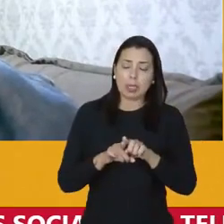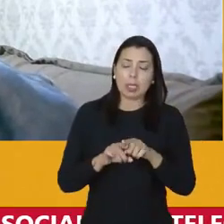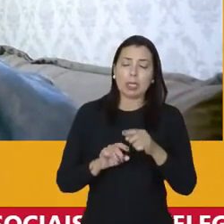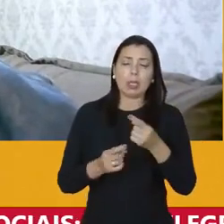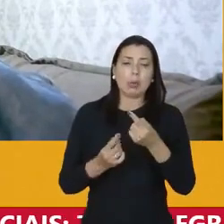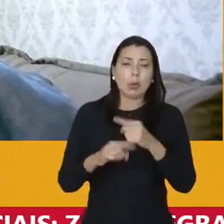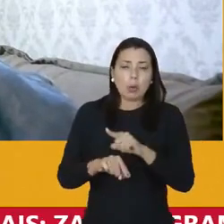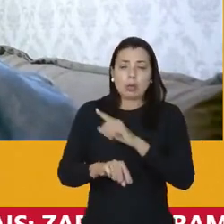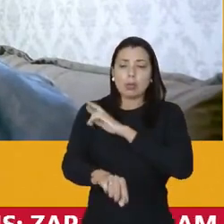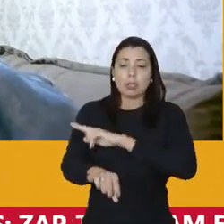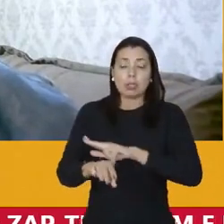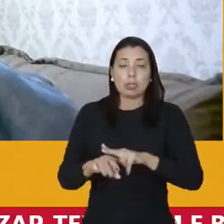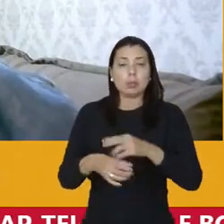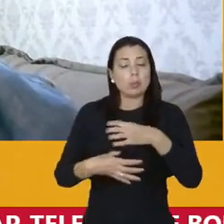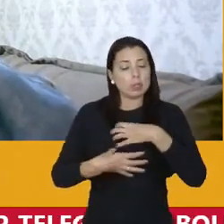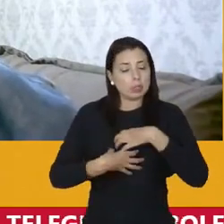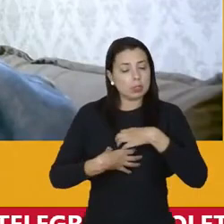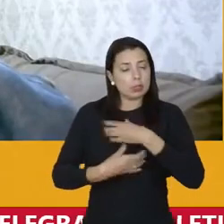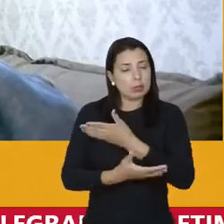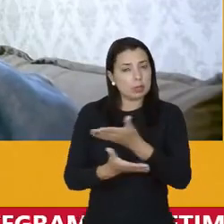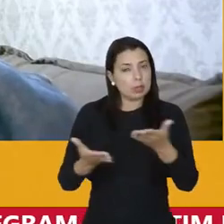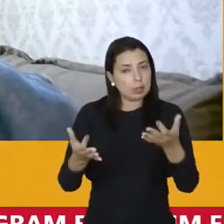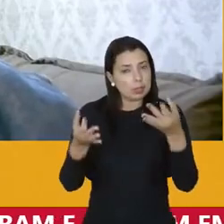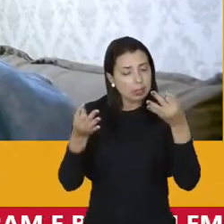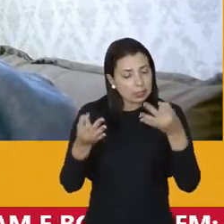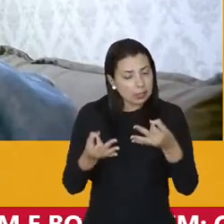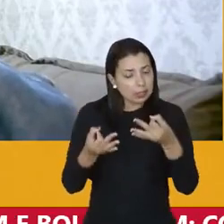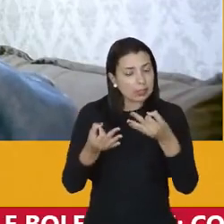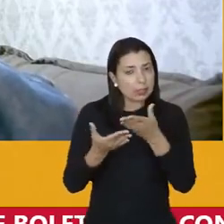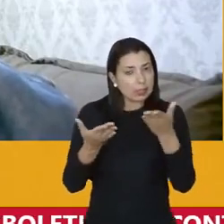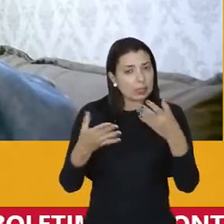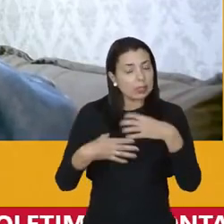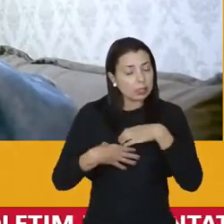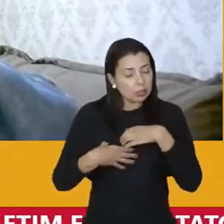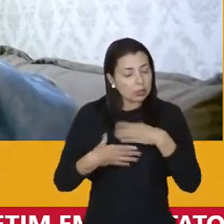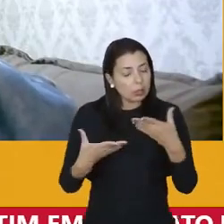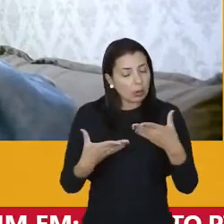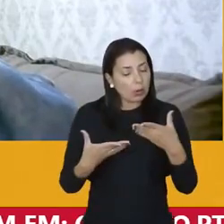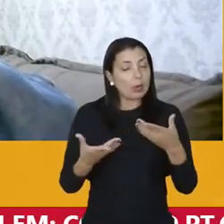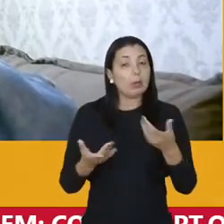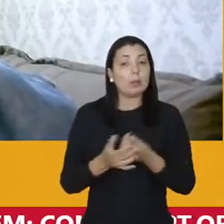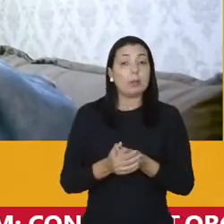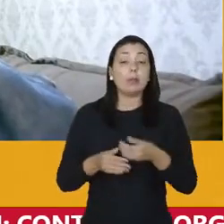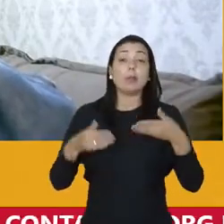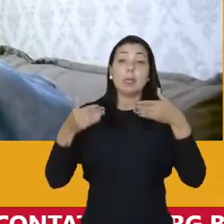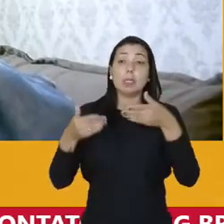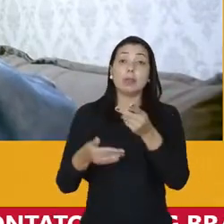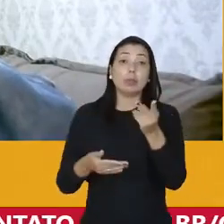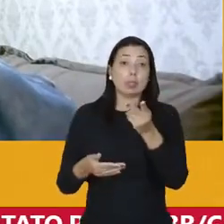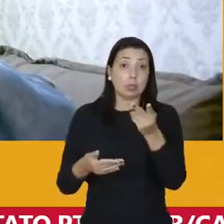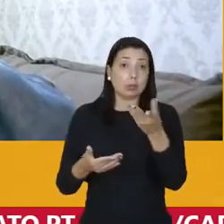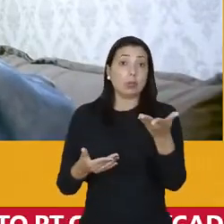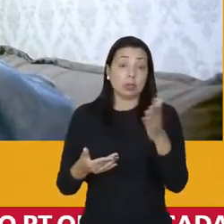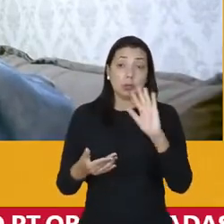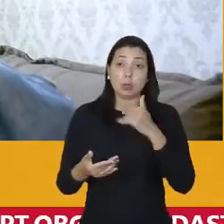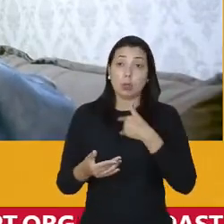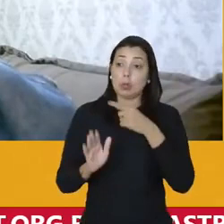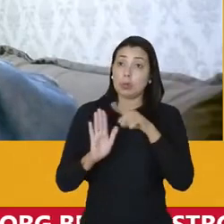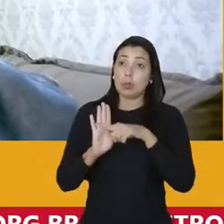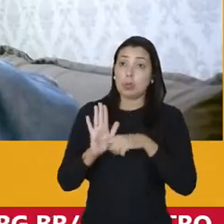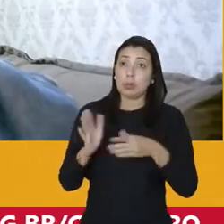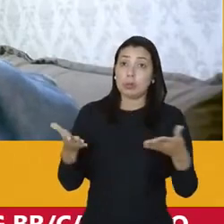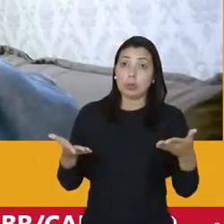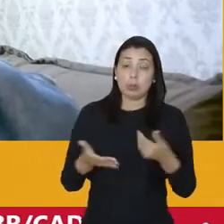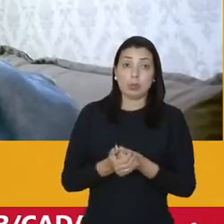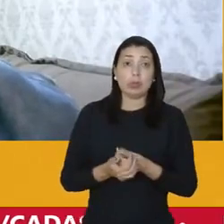eles possam se sentir contemplados e tenho absoluta certeza que estão se sentindo contemplados pela participação de vocês dois no nosso programa de